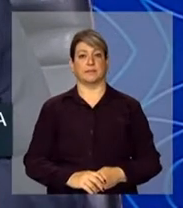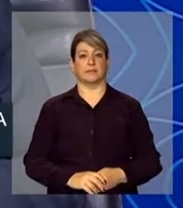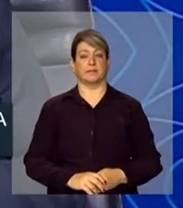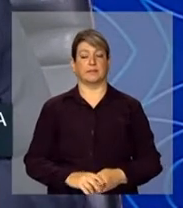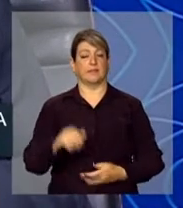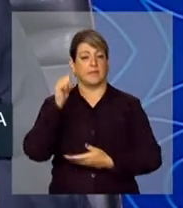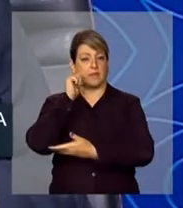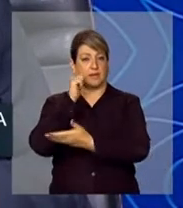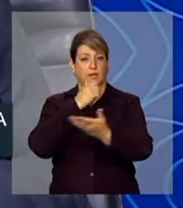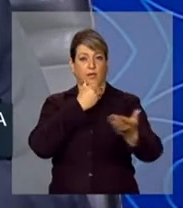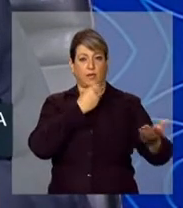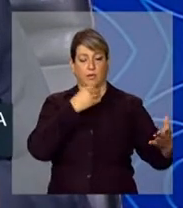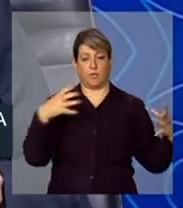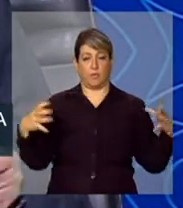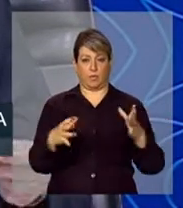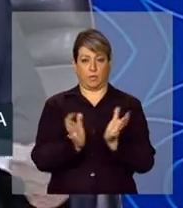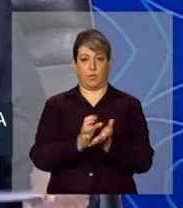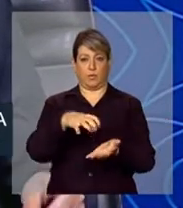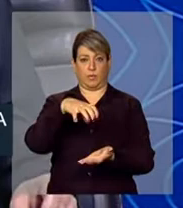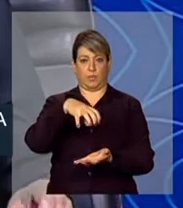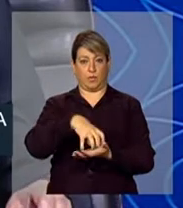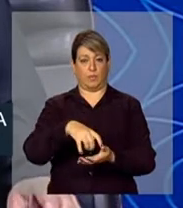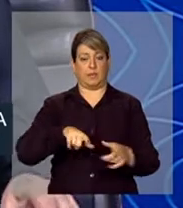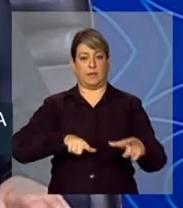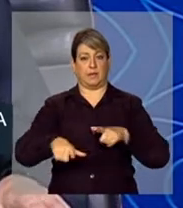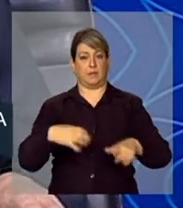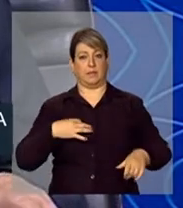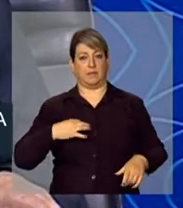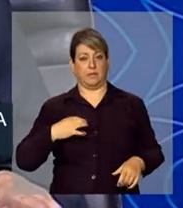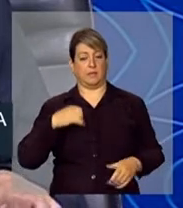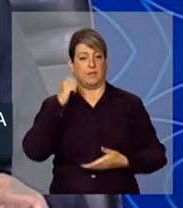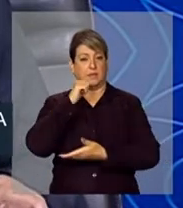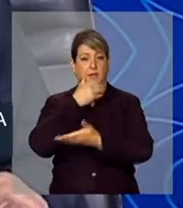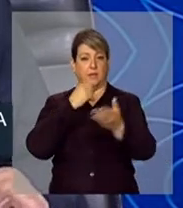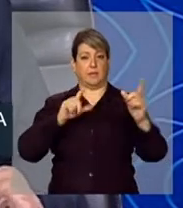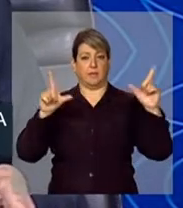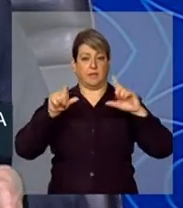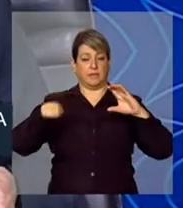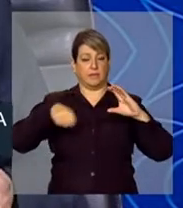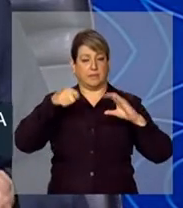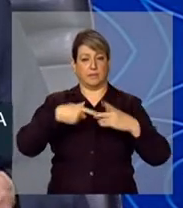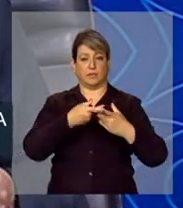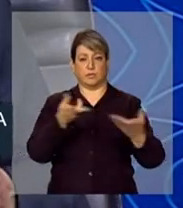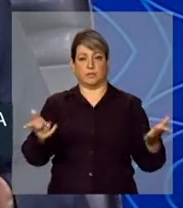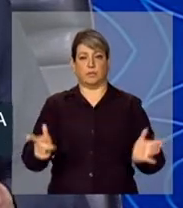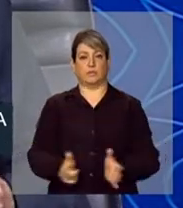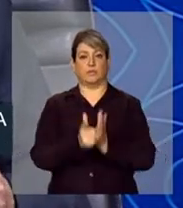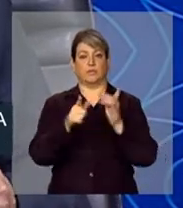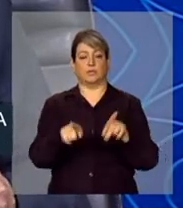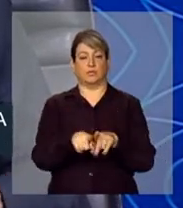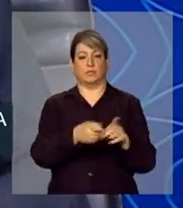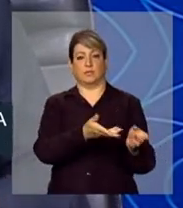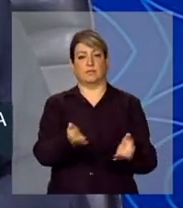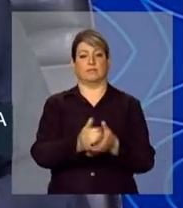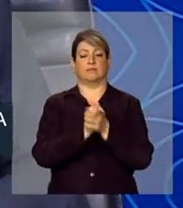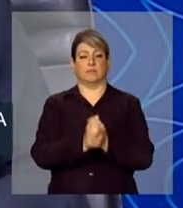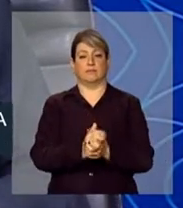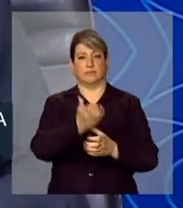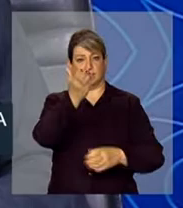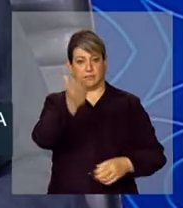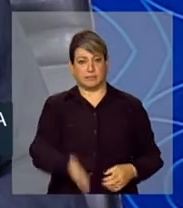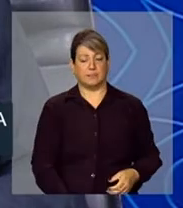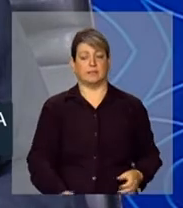senhoras e senhores integrantes do Grupo de Trabalho do Voluntariado, senhoras e senhores da imprensa, que em cumprimento na figura do ilustre